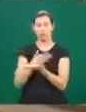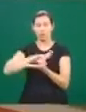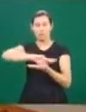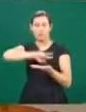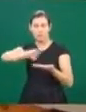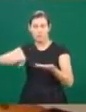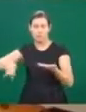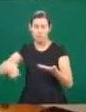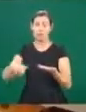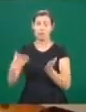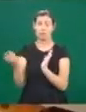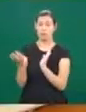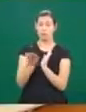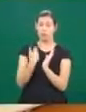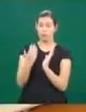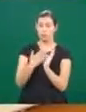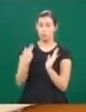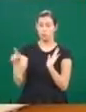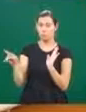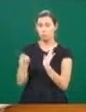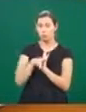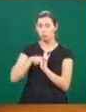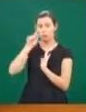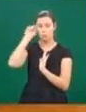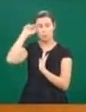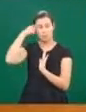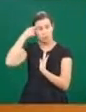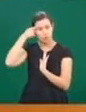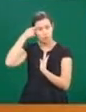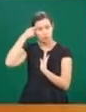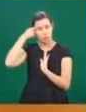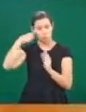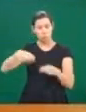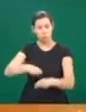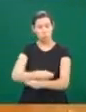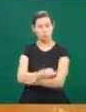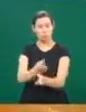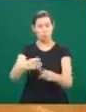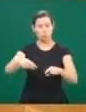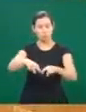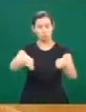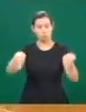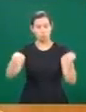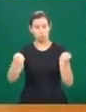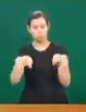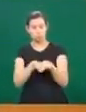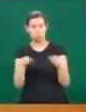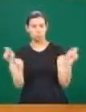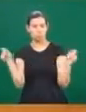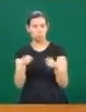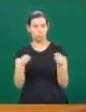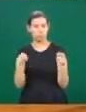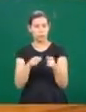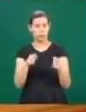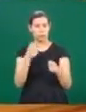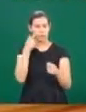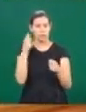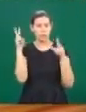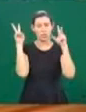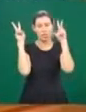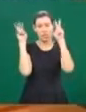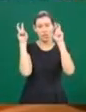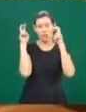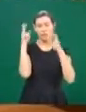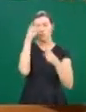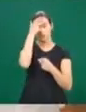ligados à população negra podem ser reunidas nesta mesa. Para dar mais visibilidade a temas relacionados ao dia